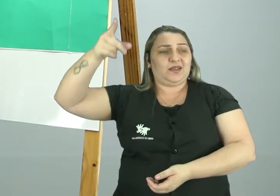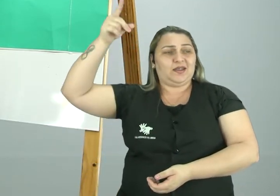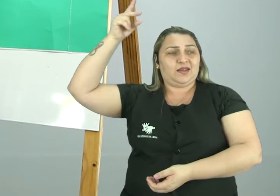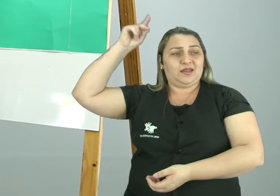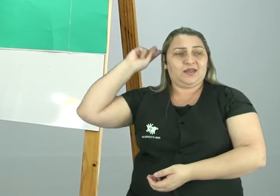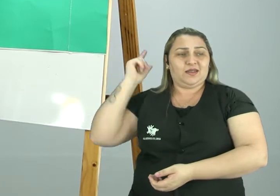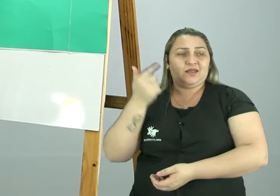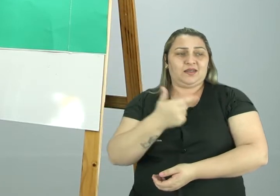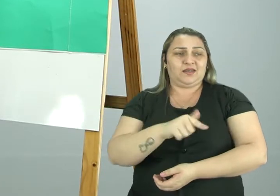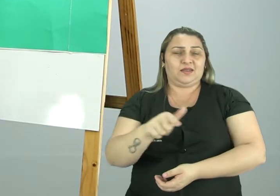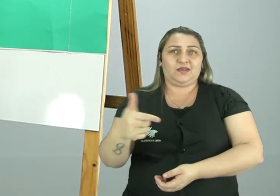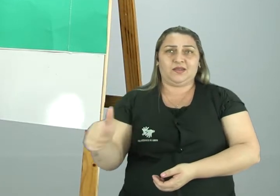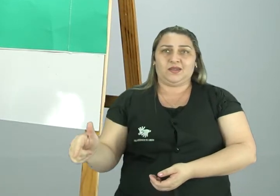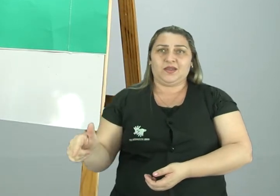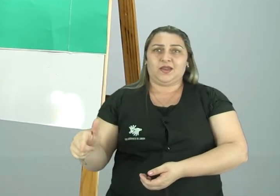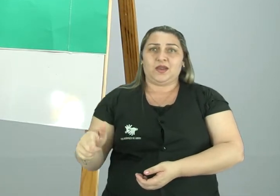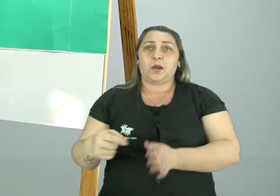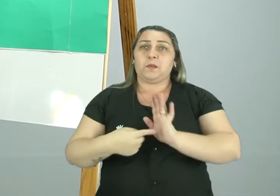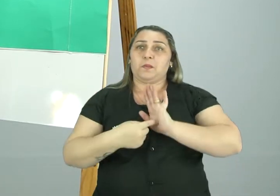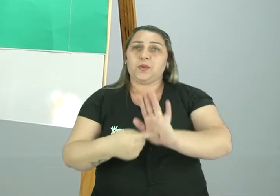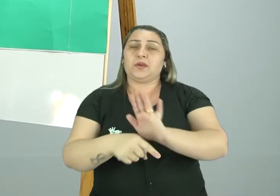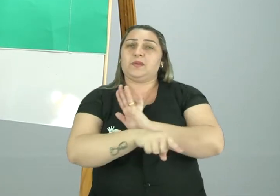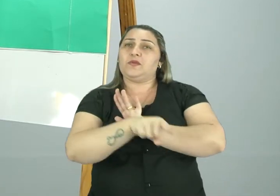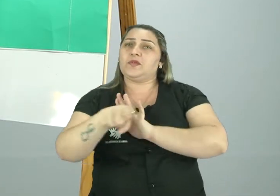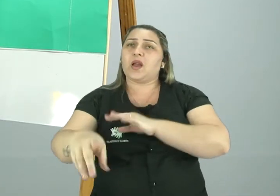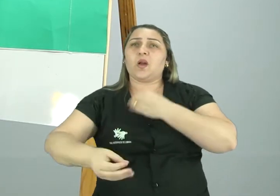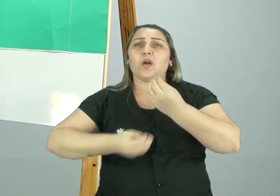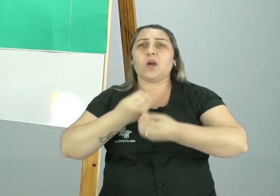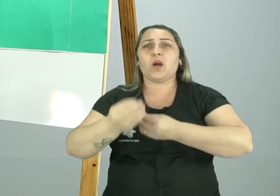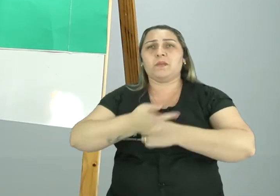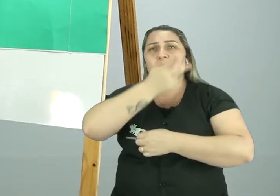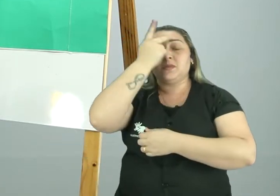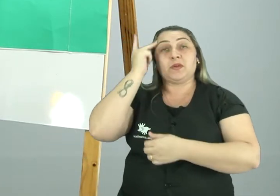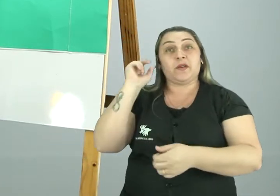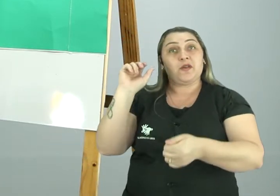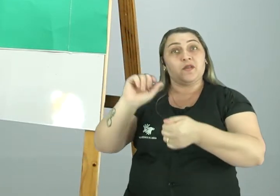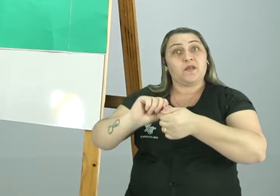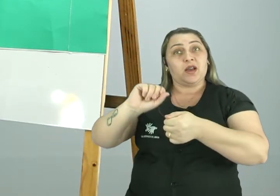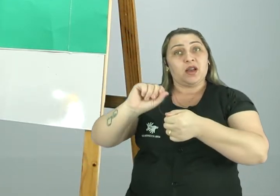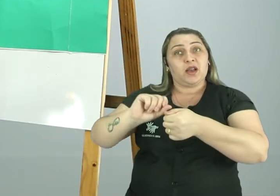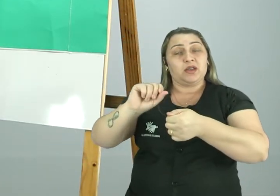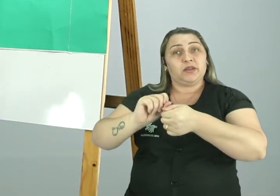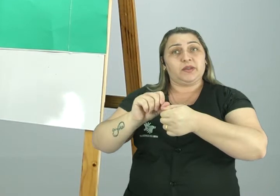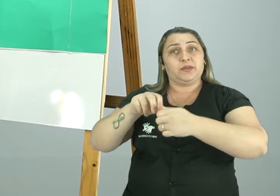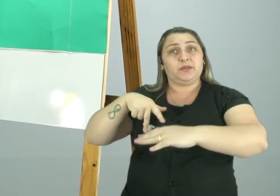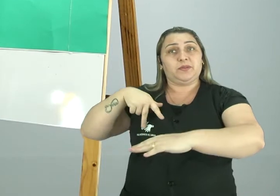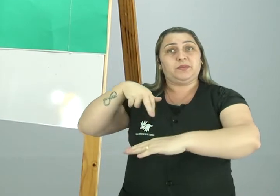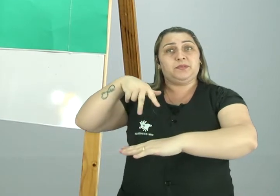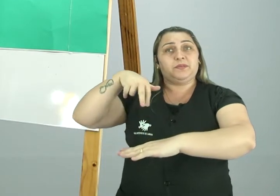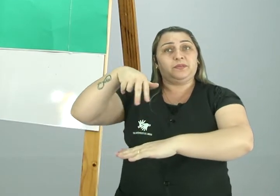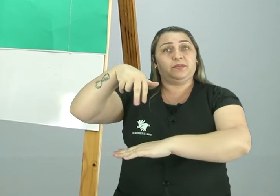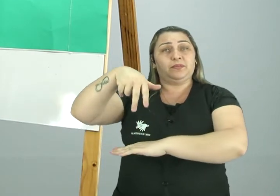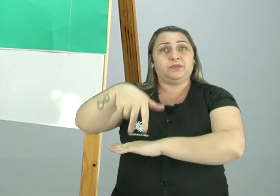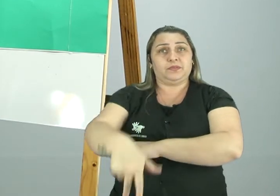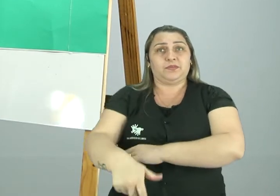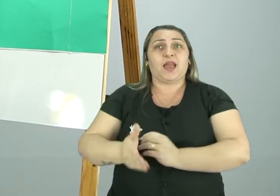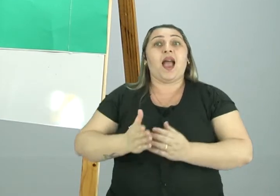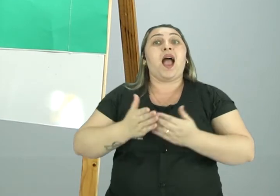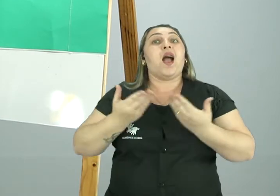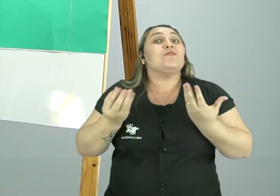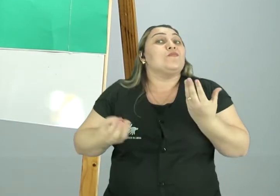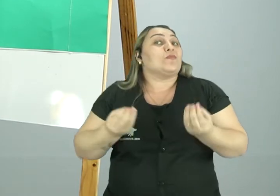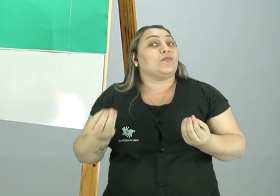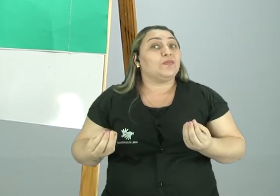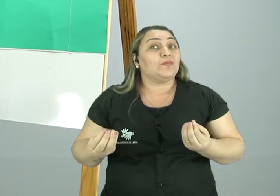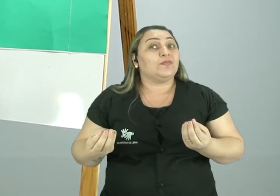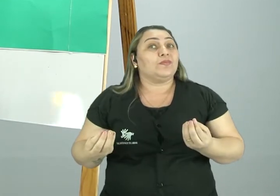eu vou mostrar a vocês como as pessoas deste local faziam para atravessar de um lado para o